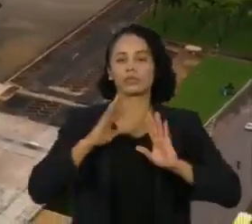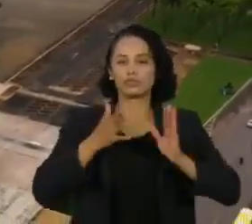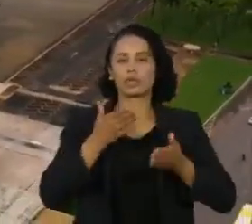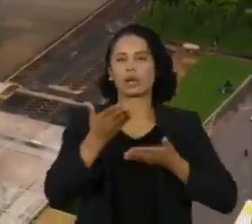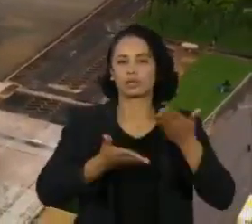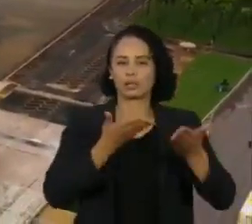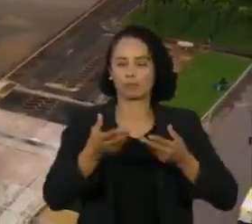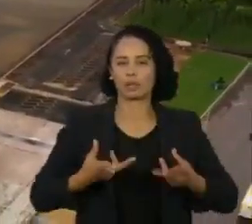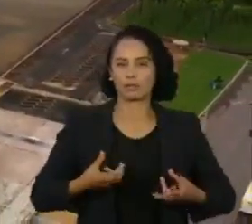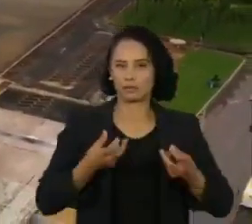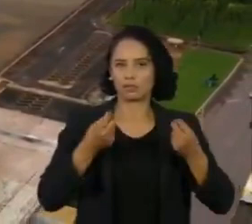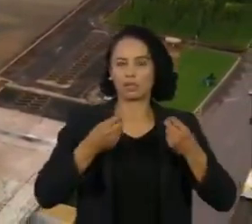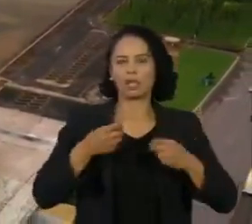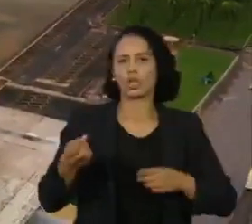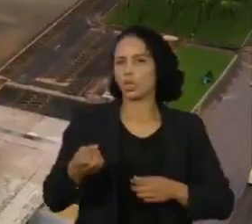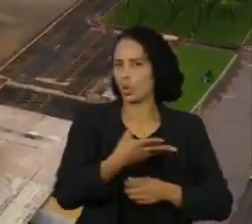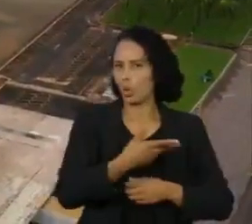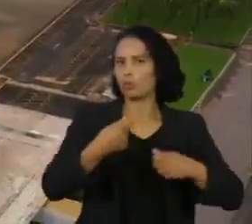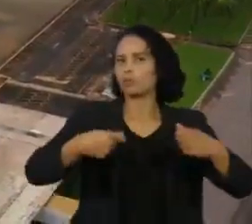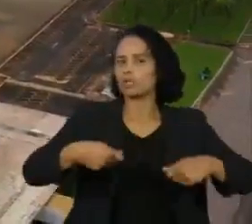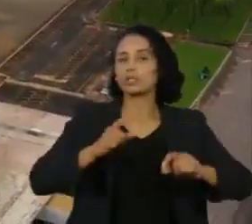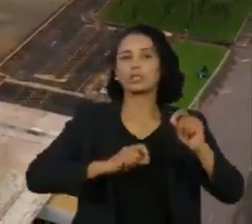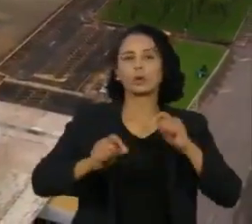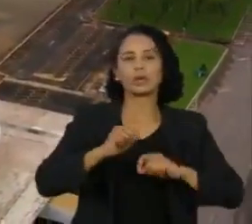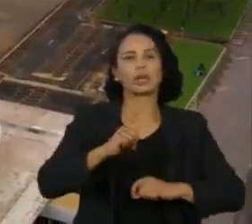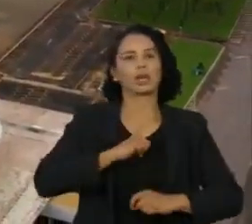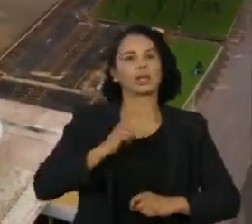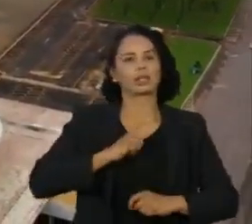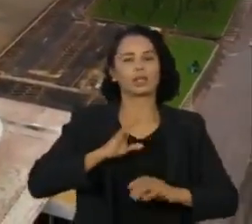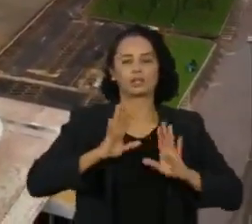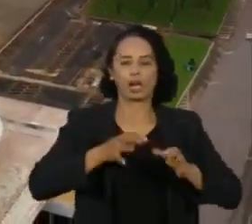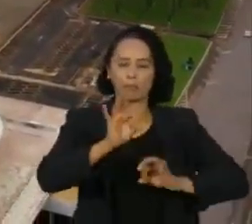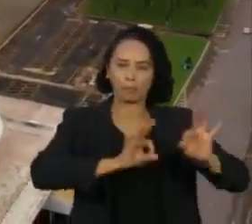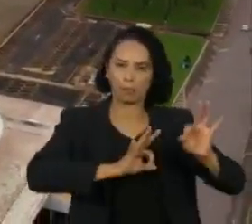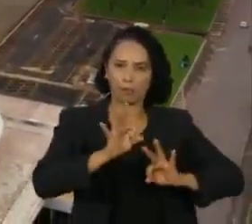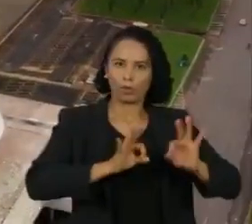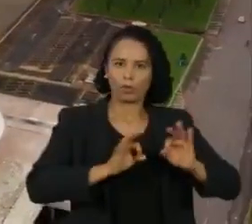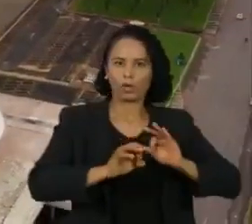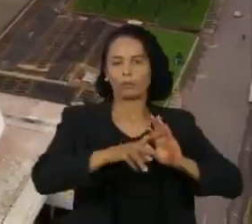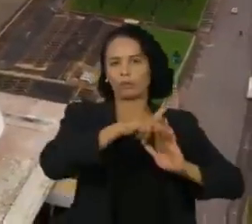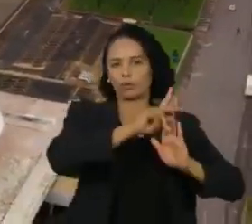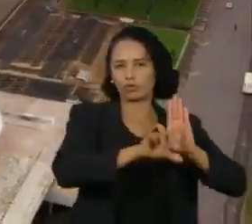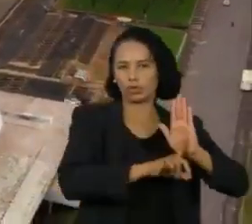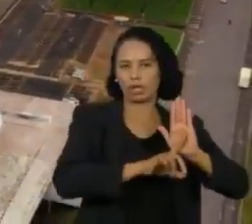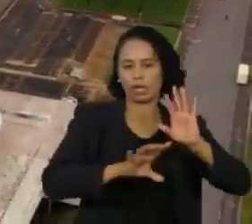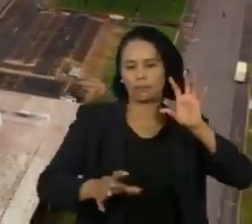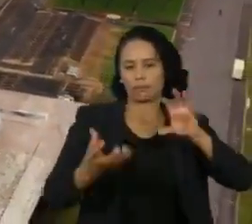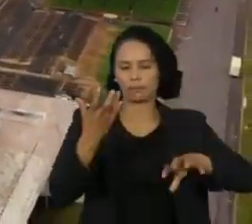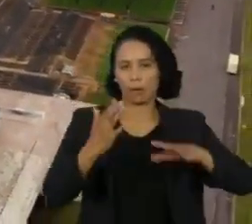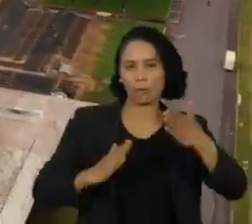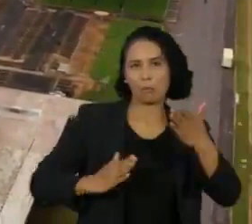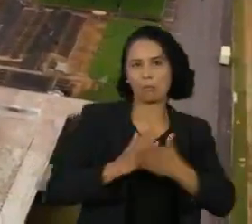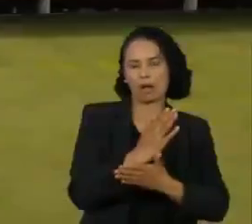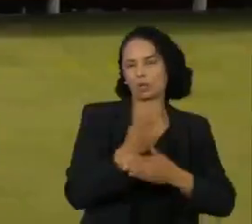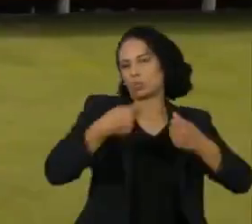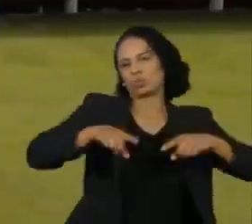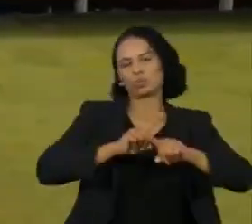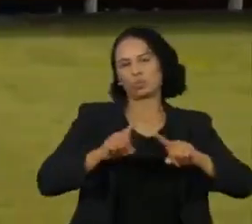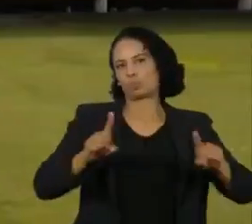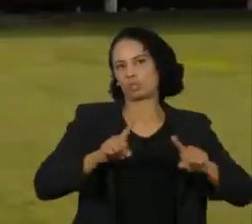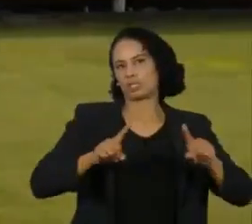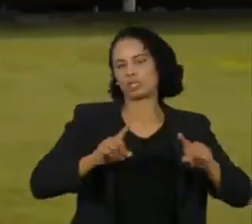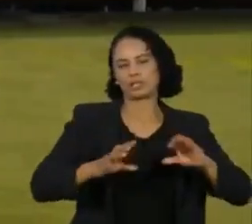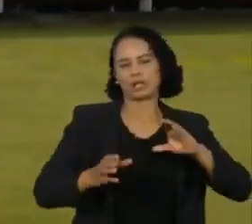oncológicos novos, o projeto de lei aprovado no Congresso retira a necessidade da aprovação da ANS,